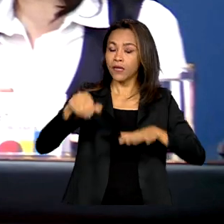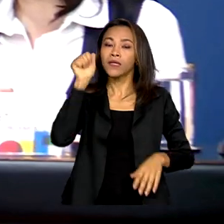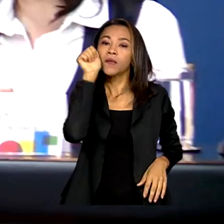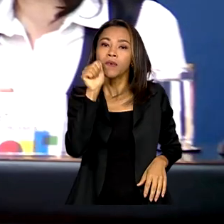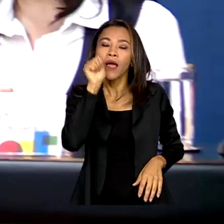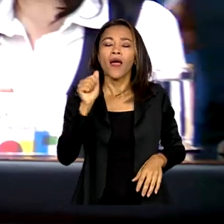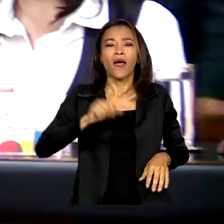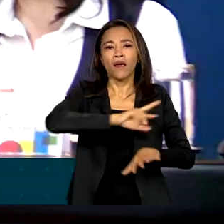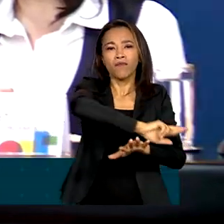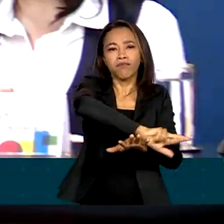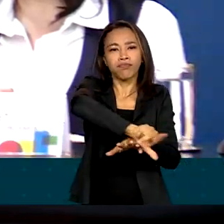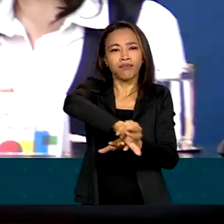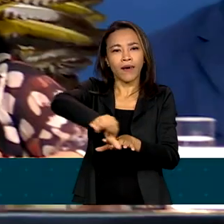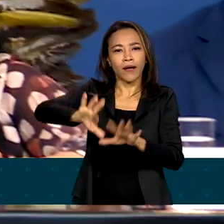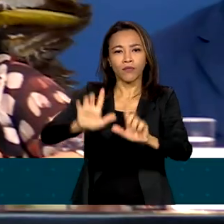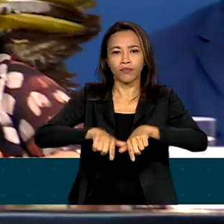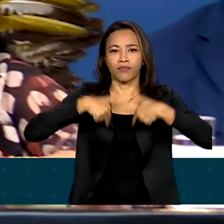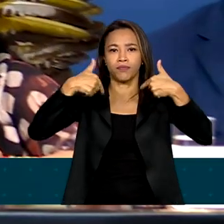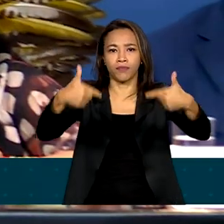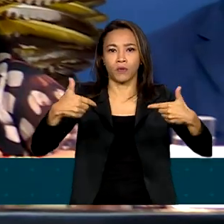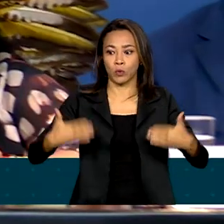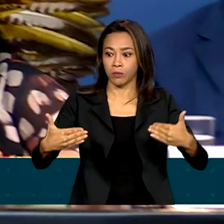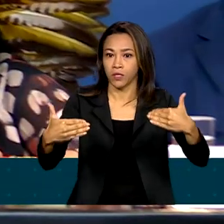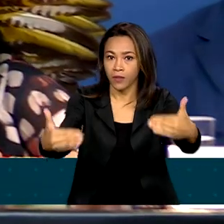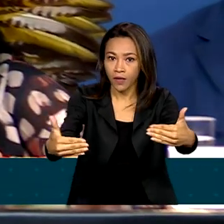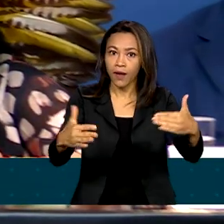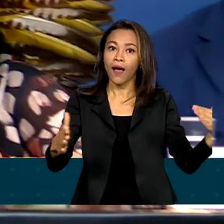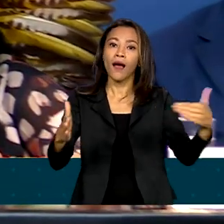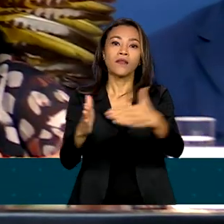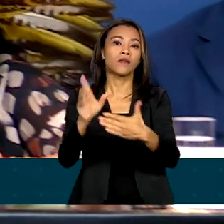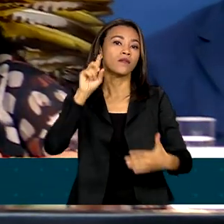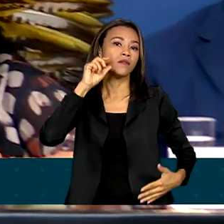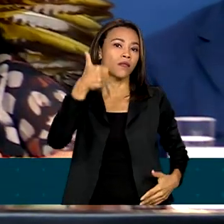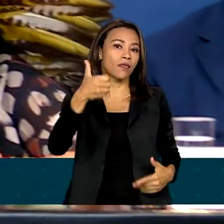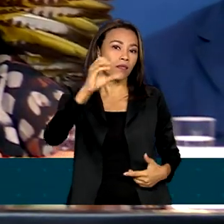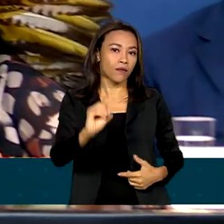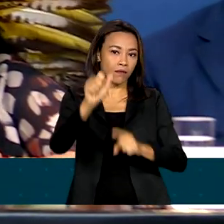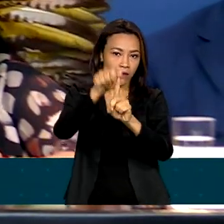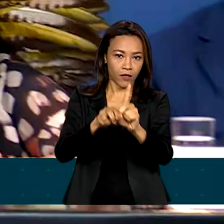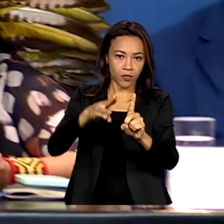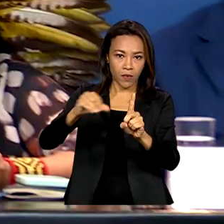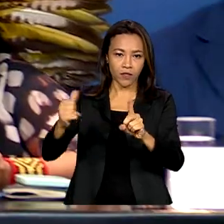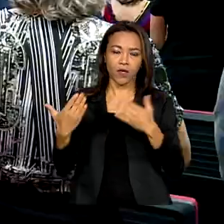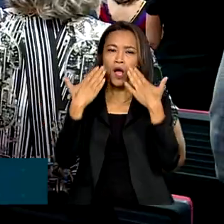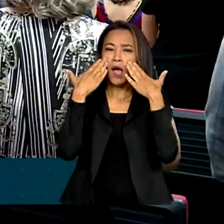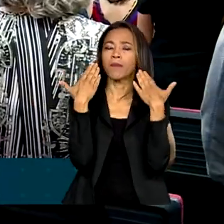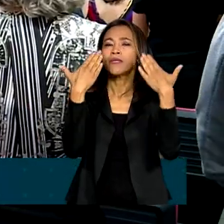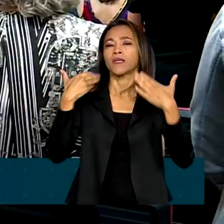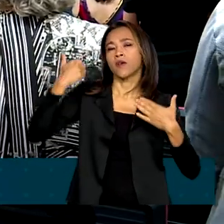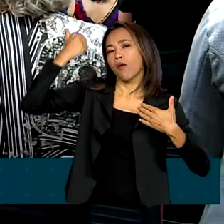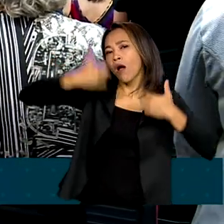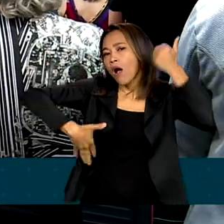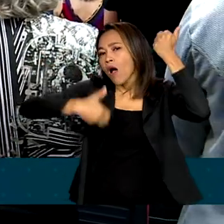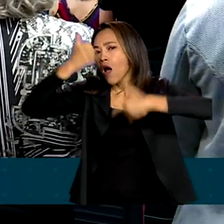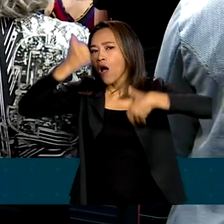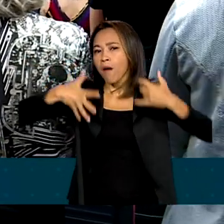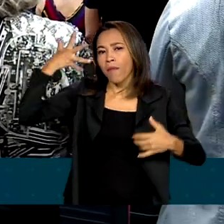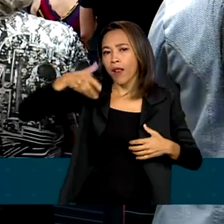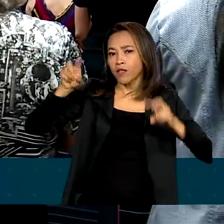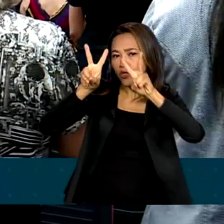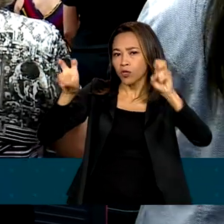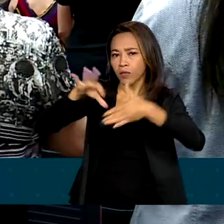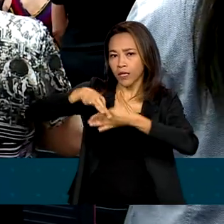ação conjunta de vários ministérios. Até 10 de março serão oferecidas palestras com temas como liderança feminina,